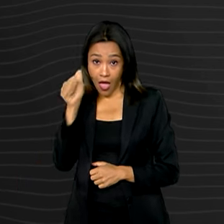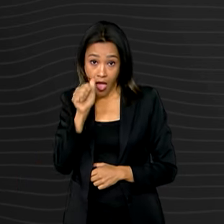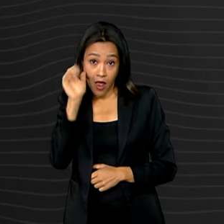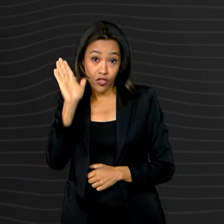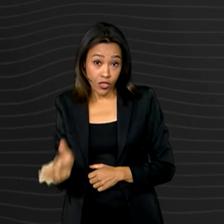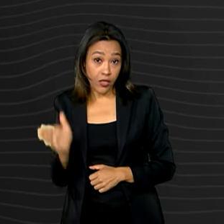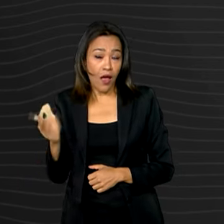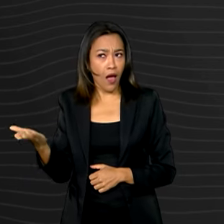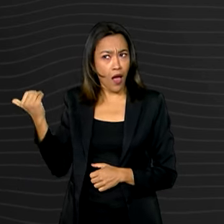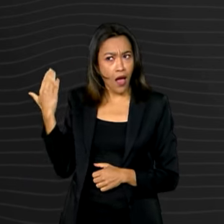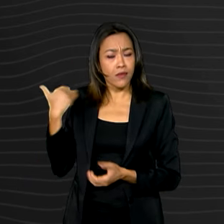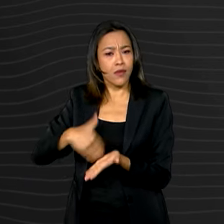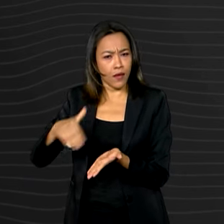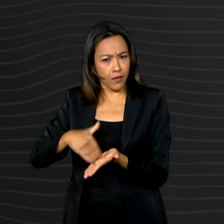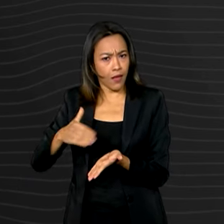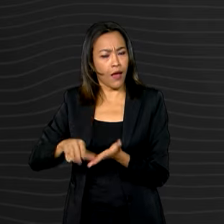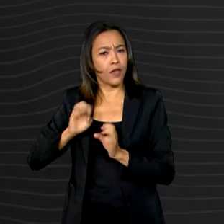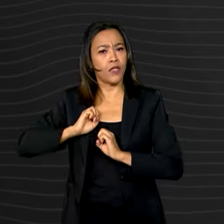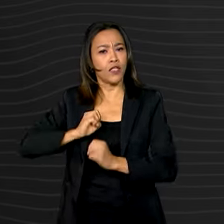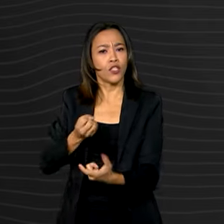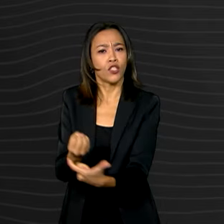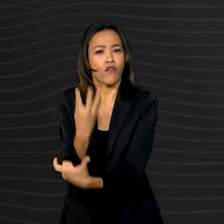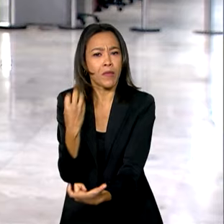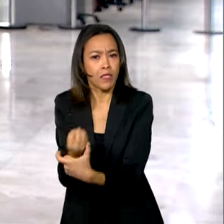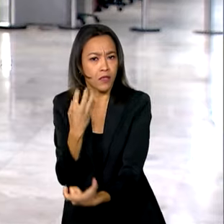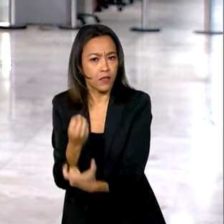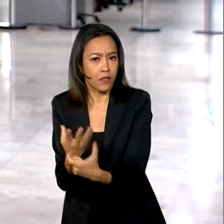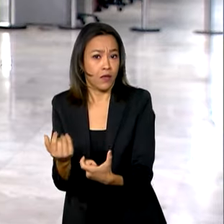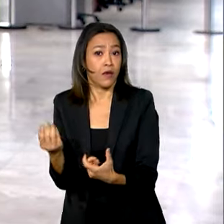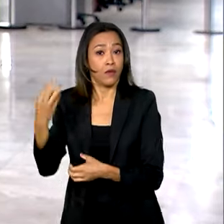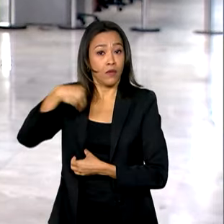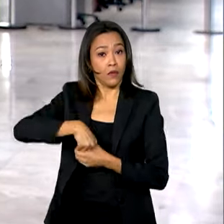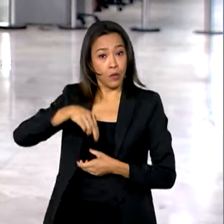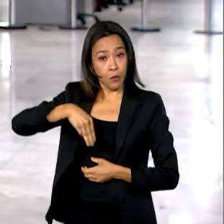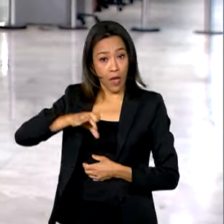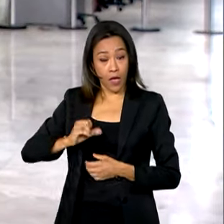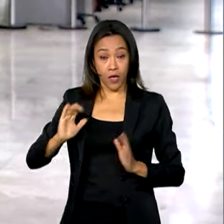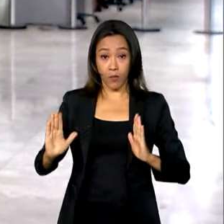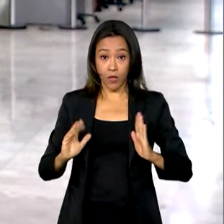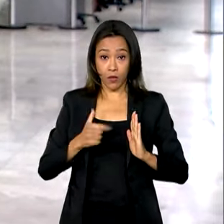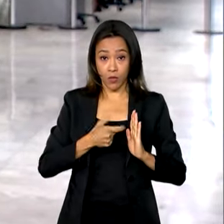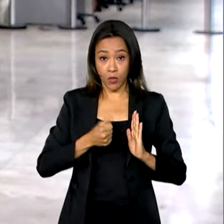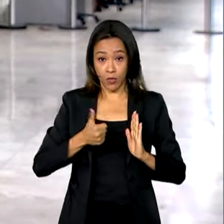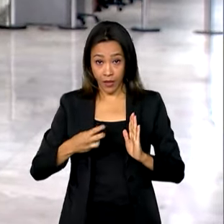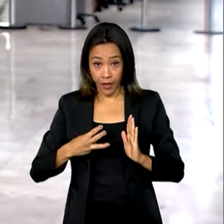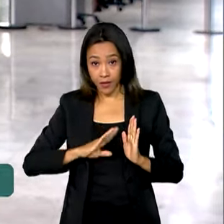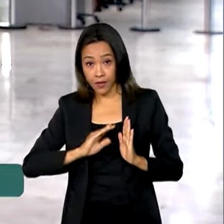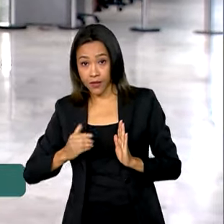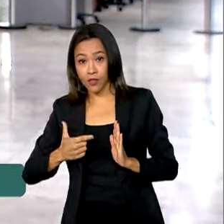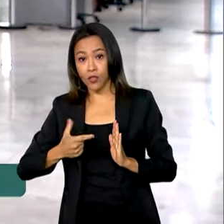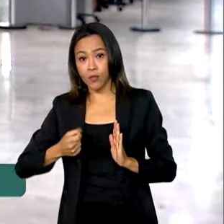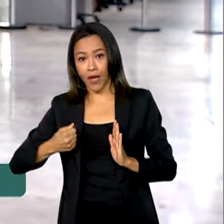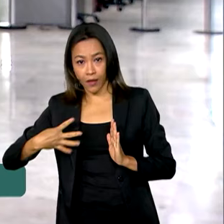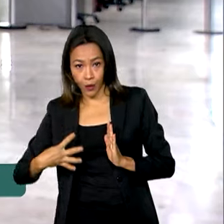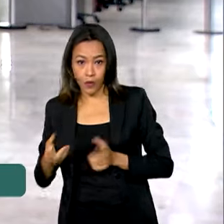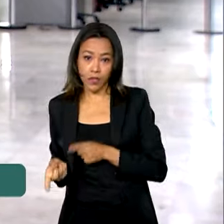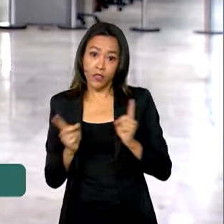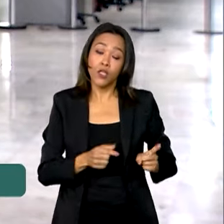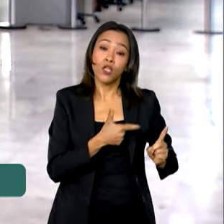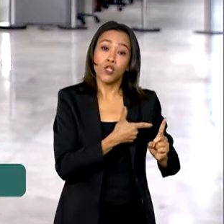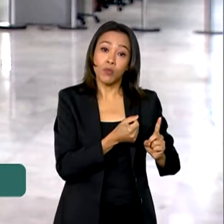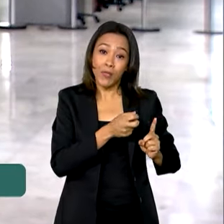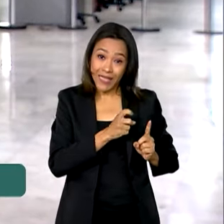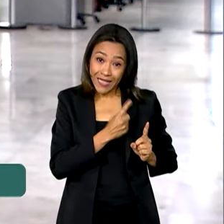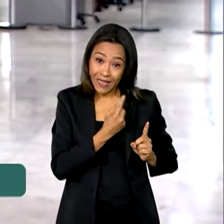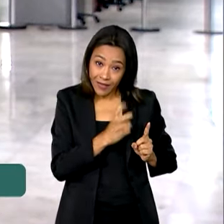secretária nacional de alfabetização do Ministério da Educação entre 2013 e 2014. De 2015 a 2018, ela